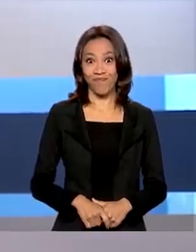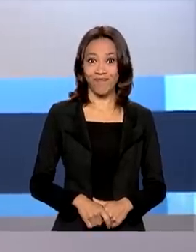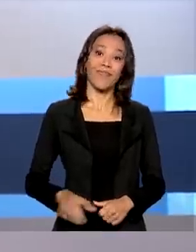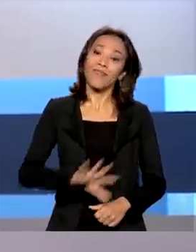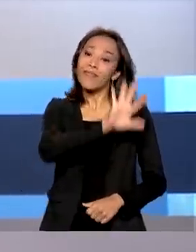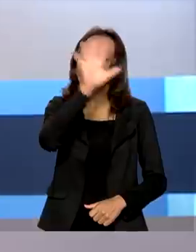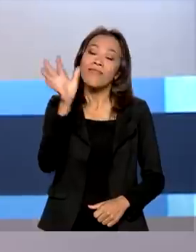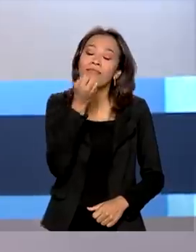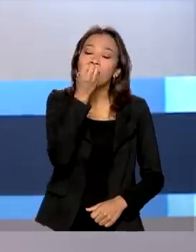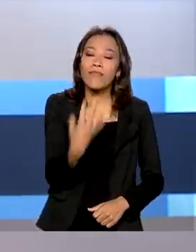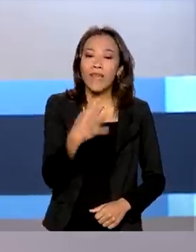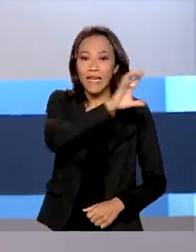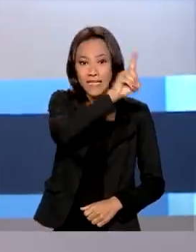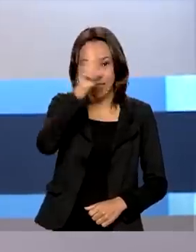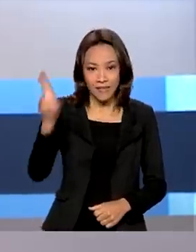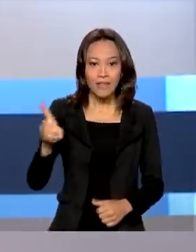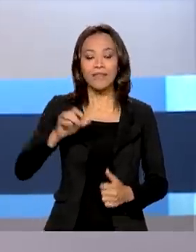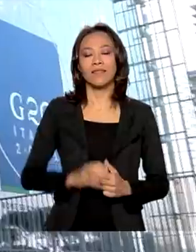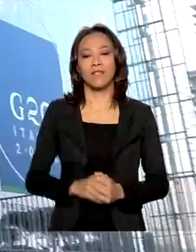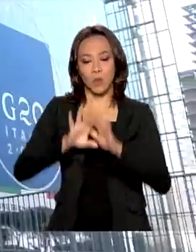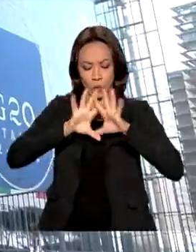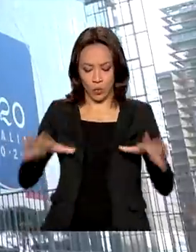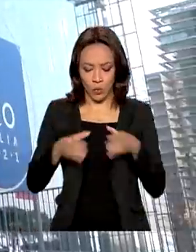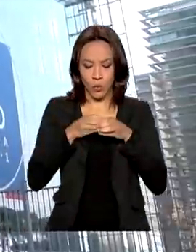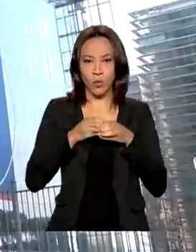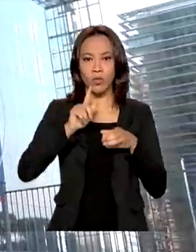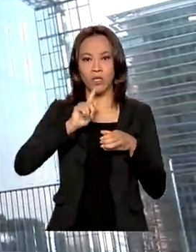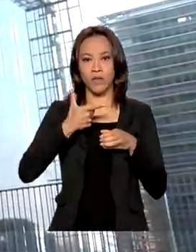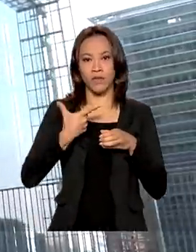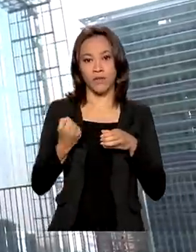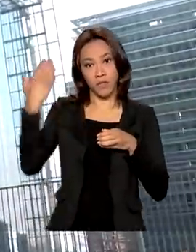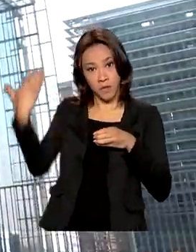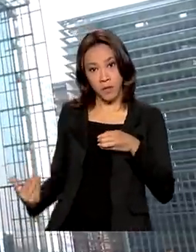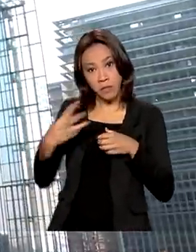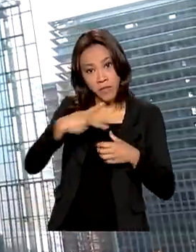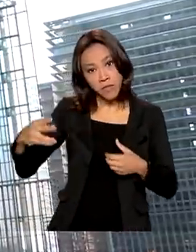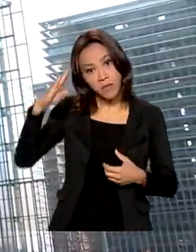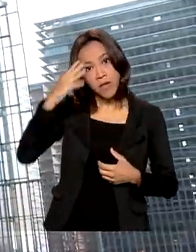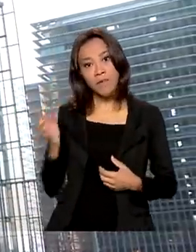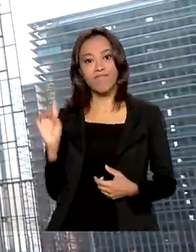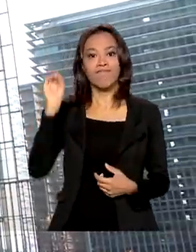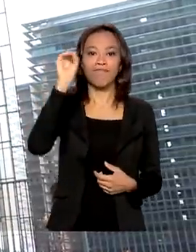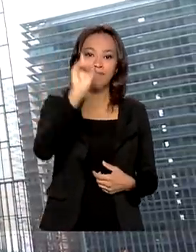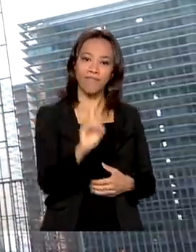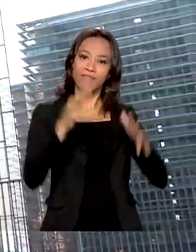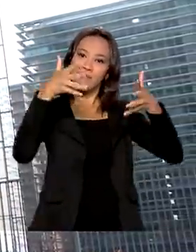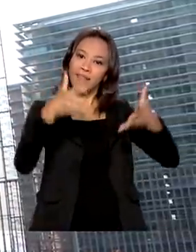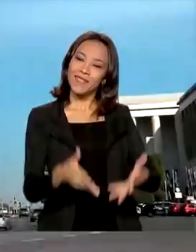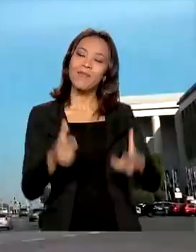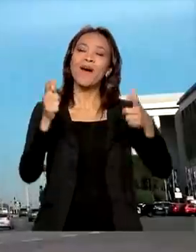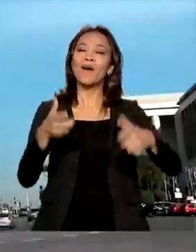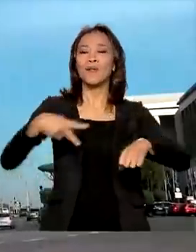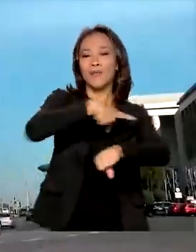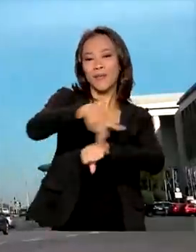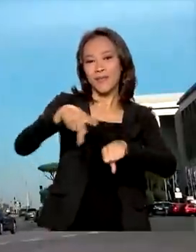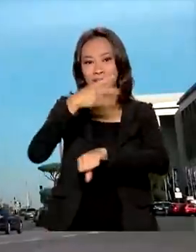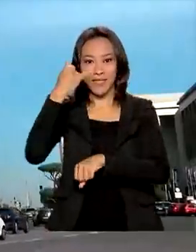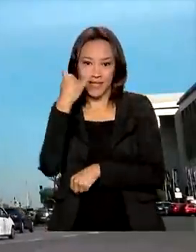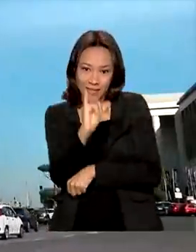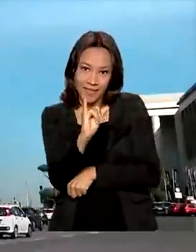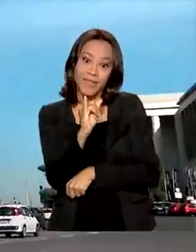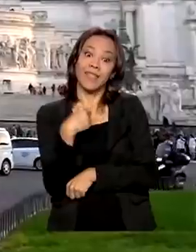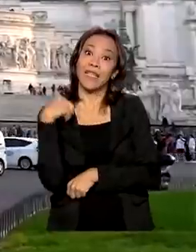Olá, bom dia. G20. Presidente Jair Bolsonaro participa da cúpula em Roma, na Itália. Três